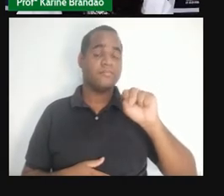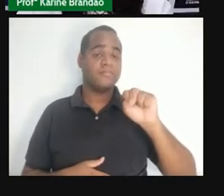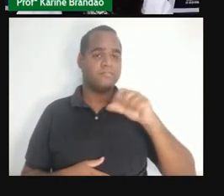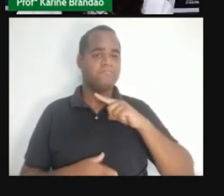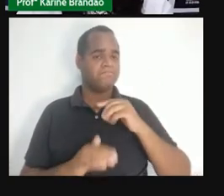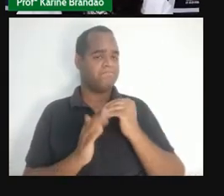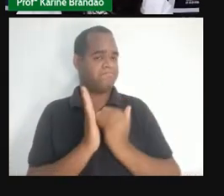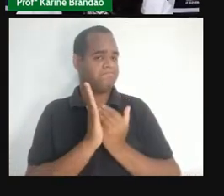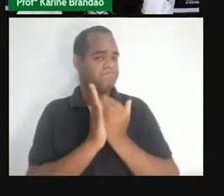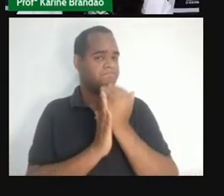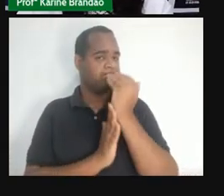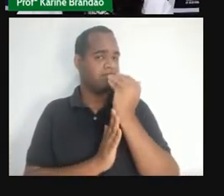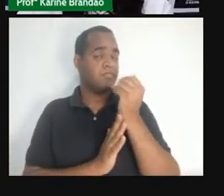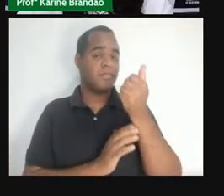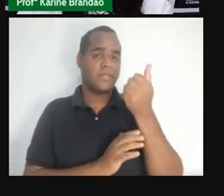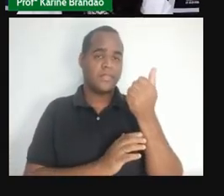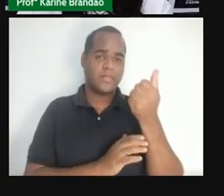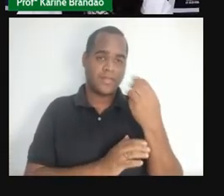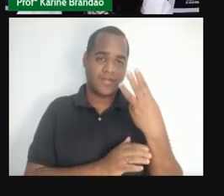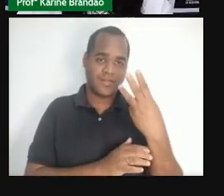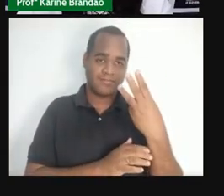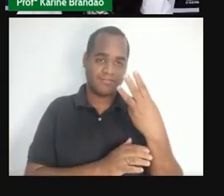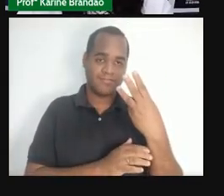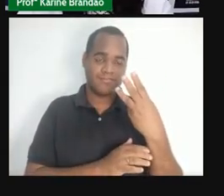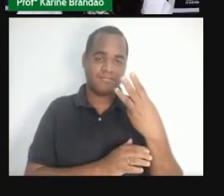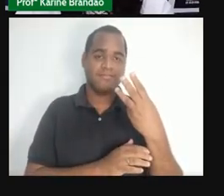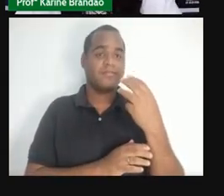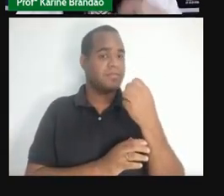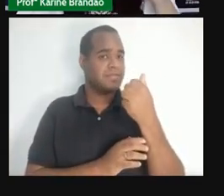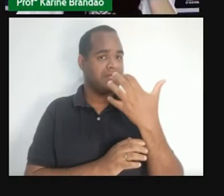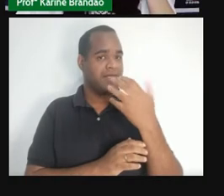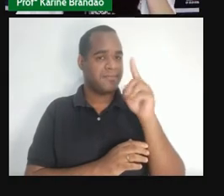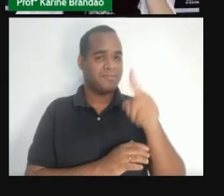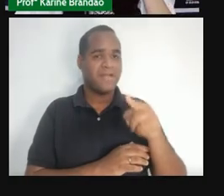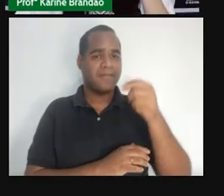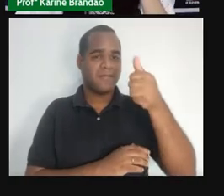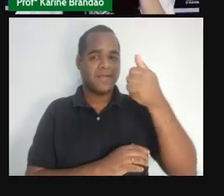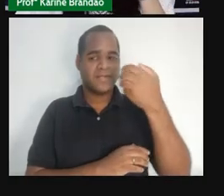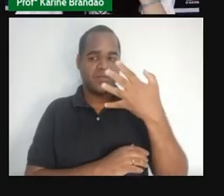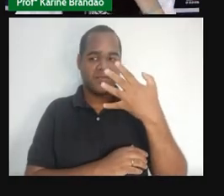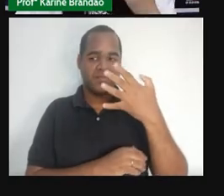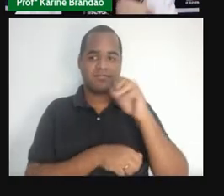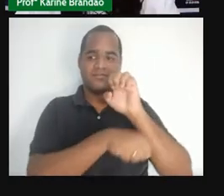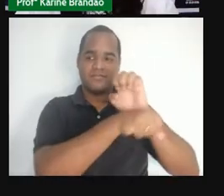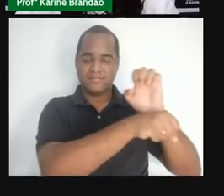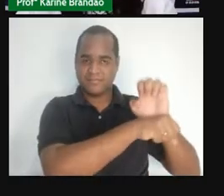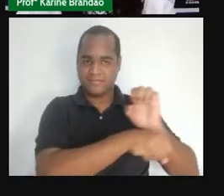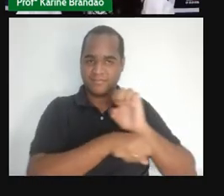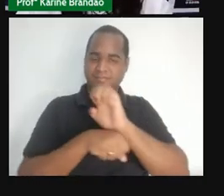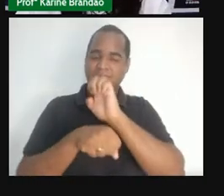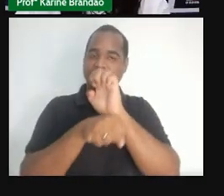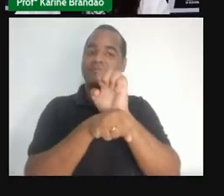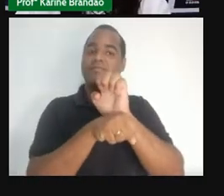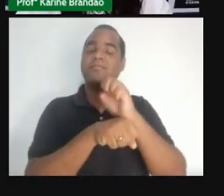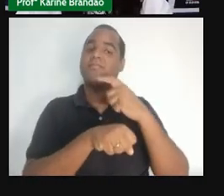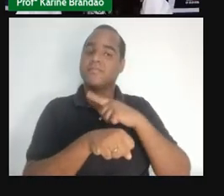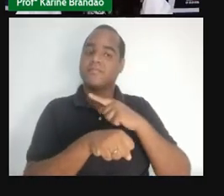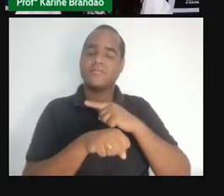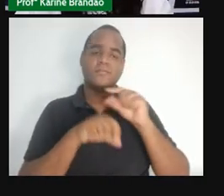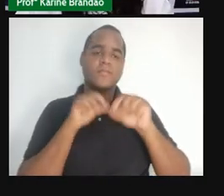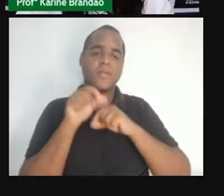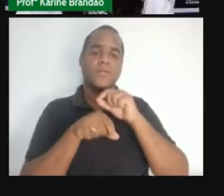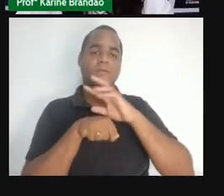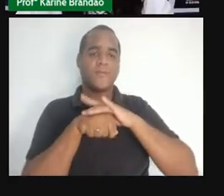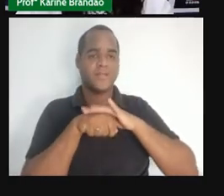estados, desculpa, em 13 de 14 estados, com dados disponíveis sobre a doença.